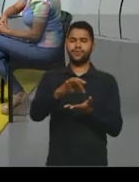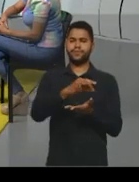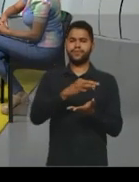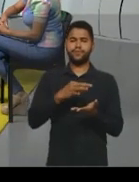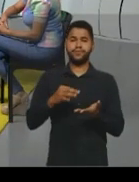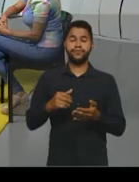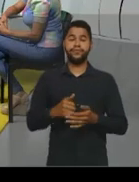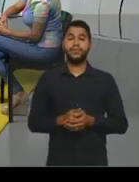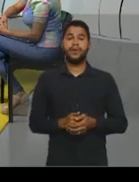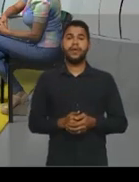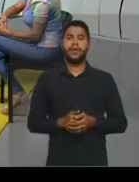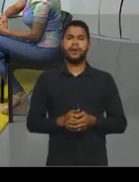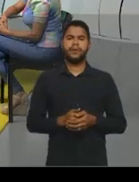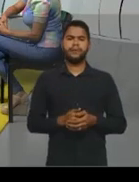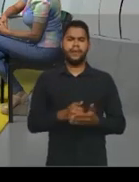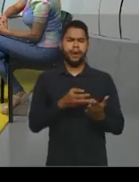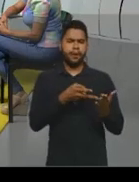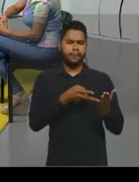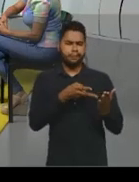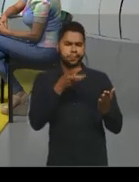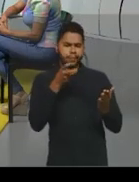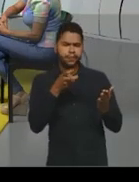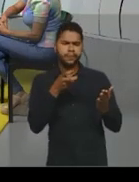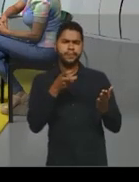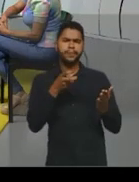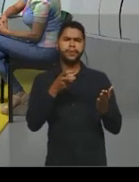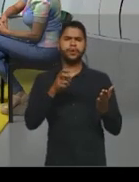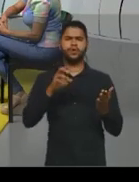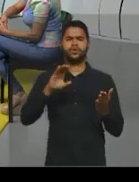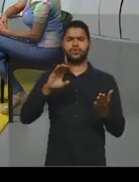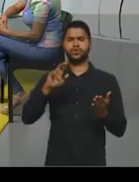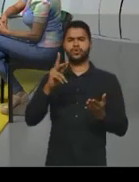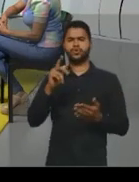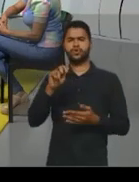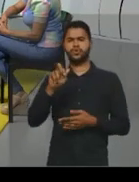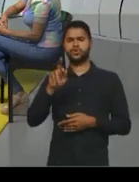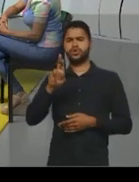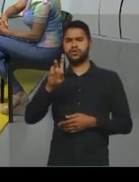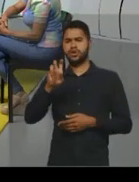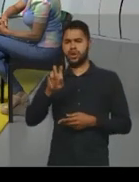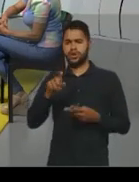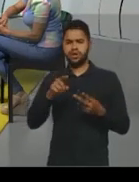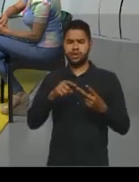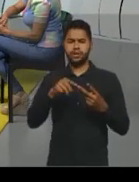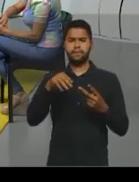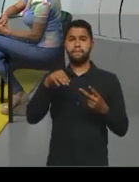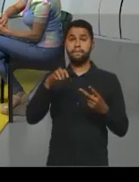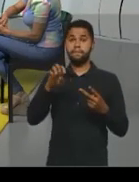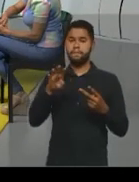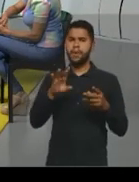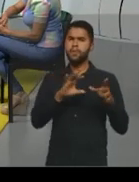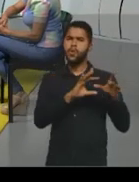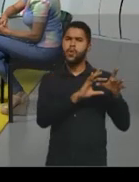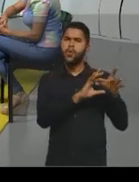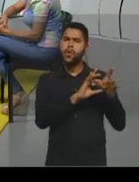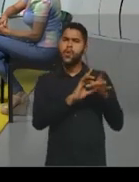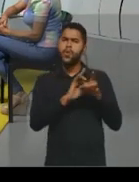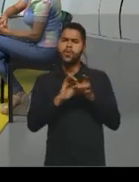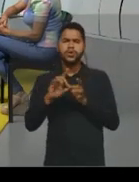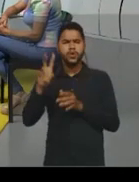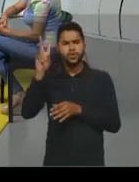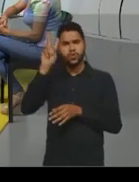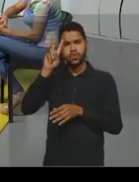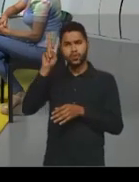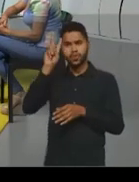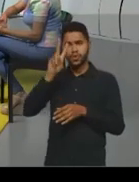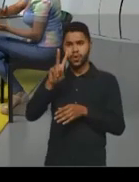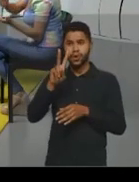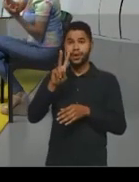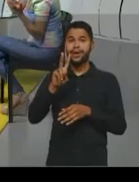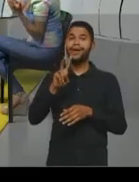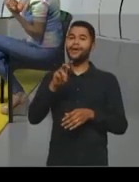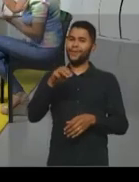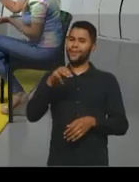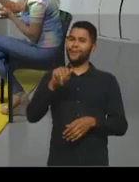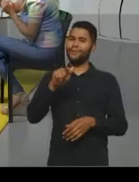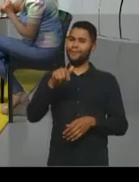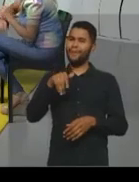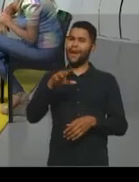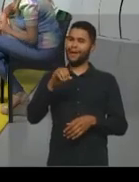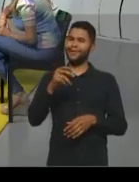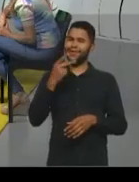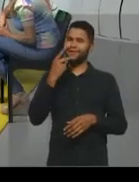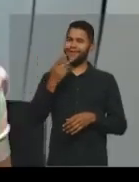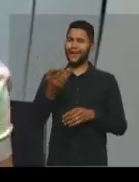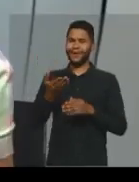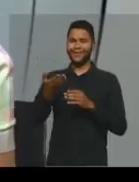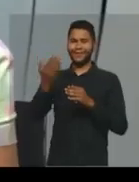para interpretar a charge e o meme é importante o contexto histórico. Pode explicar? O Magno até falou disso no bloco